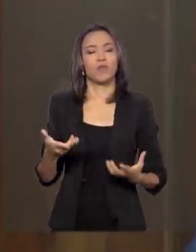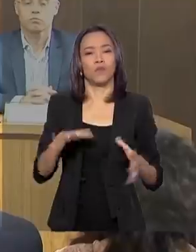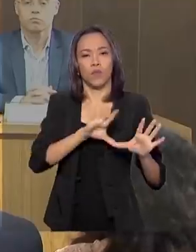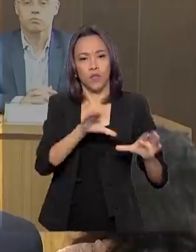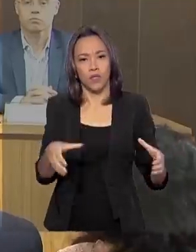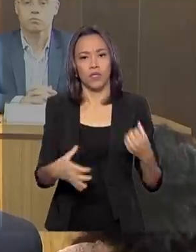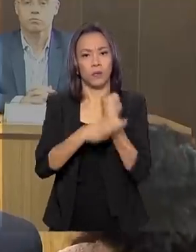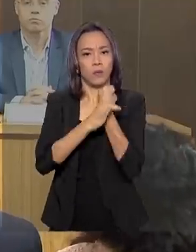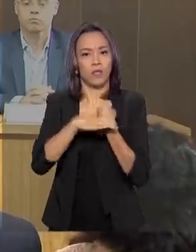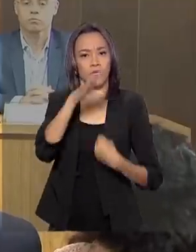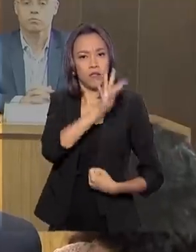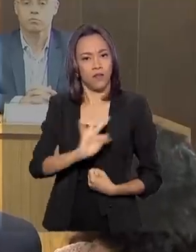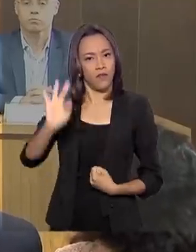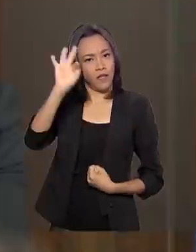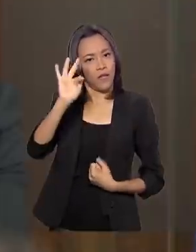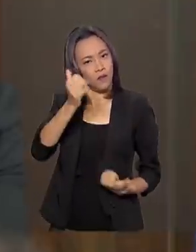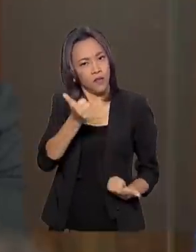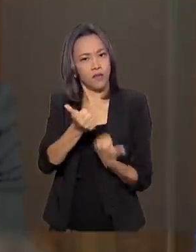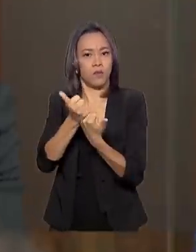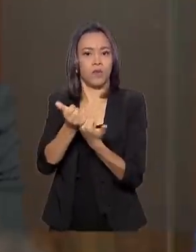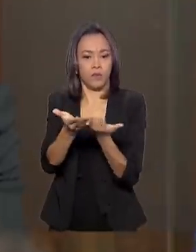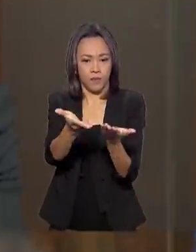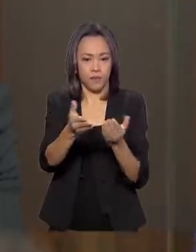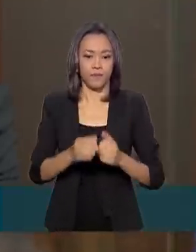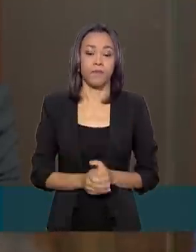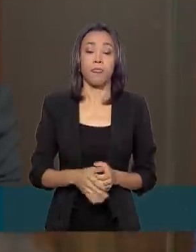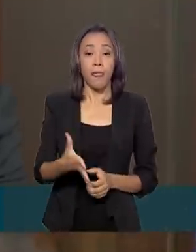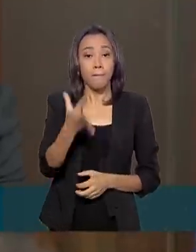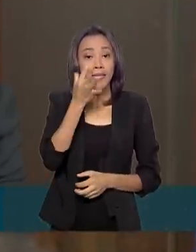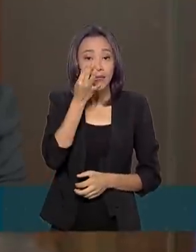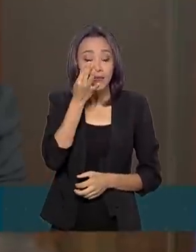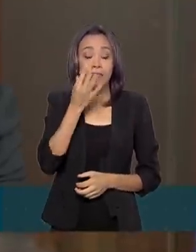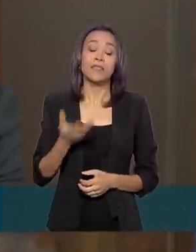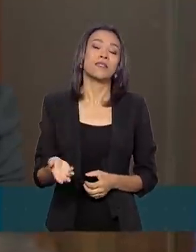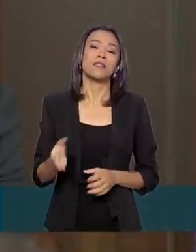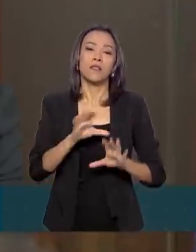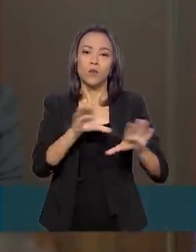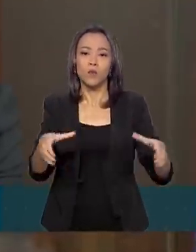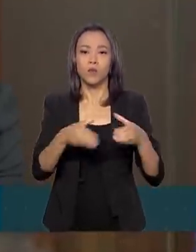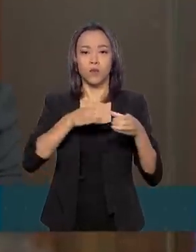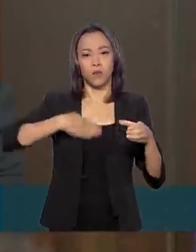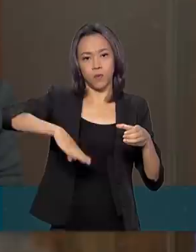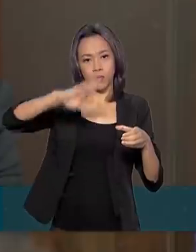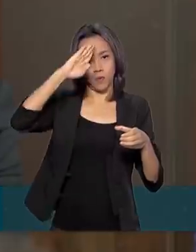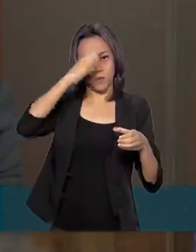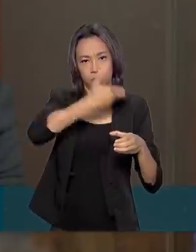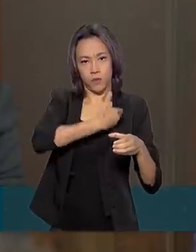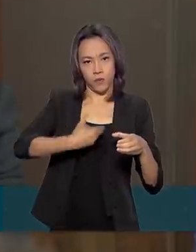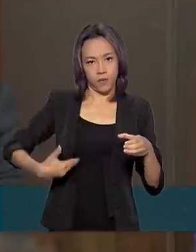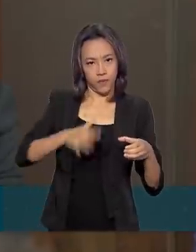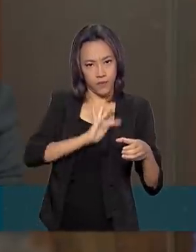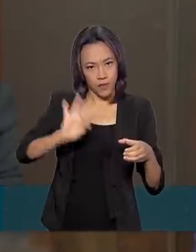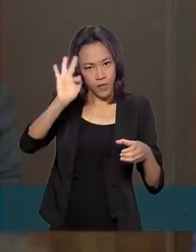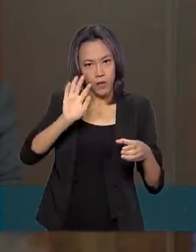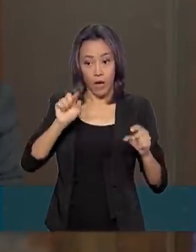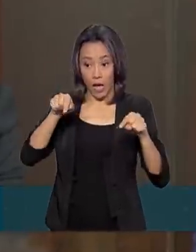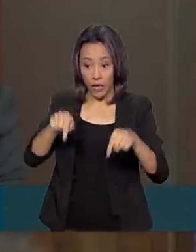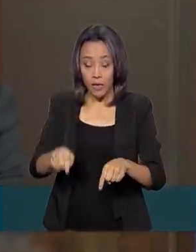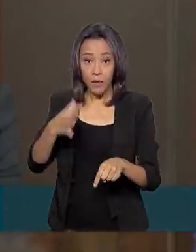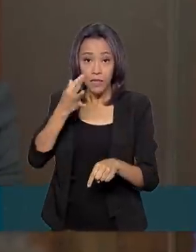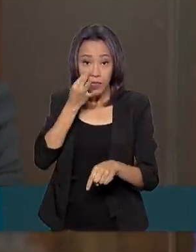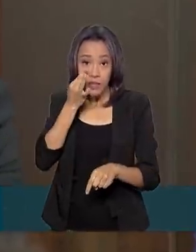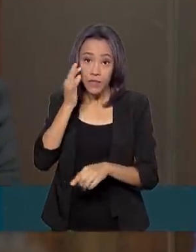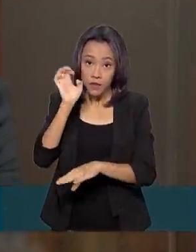no estado por meio da Força Nacional. A presença das forças federais aqui no estado visa exclusivamente a